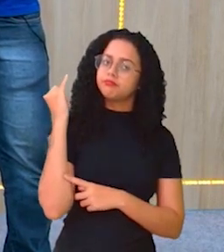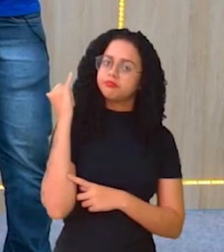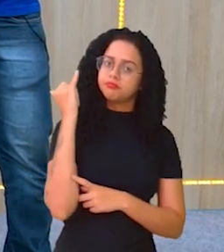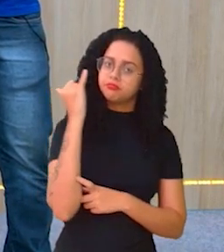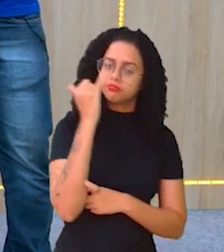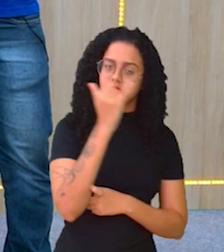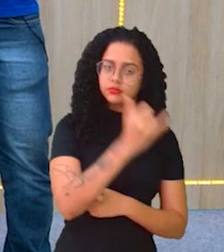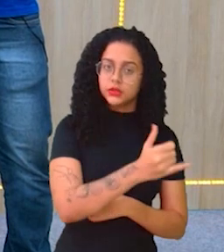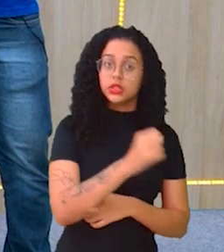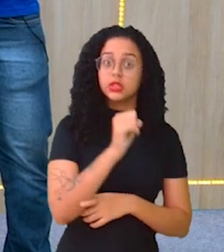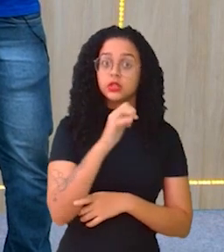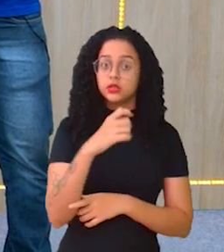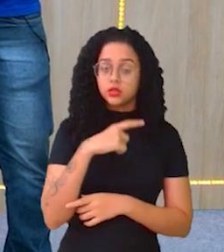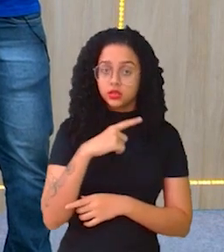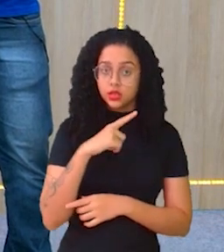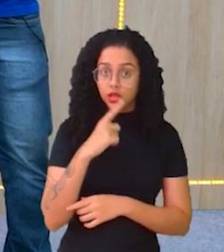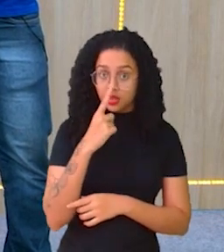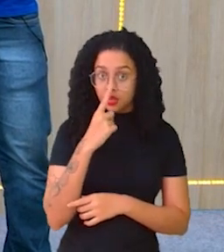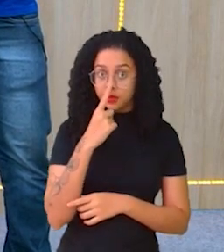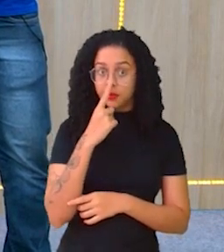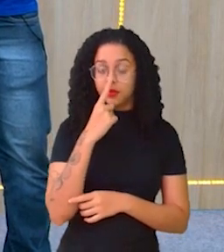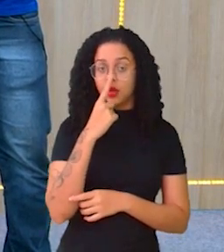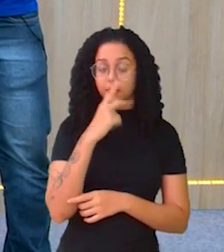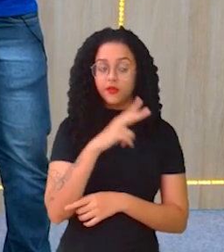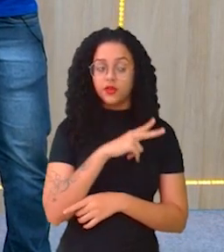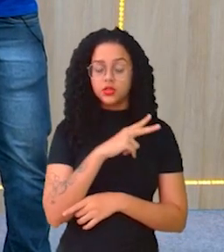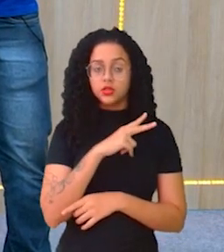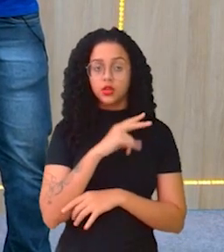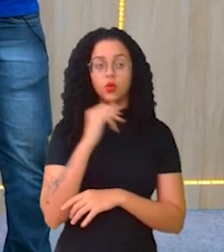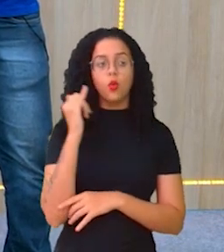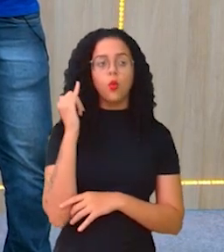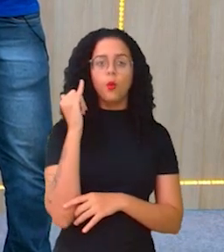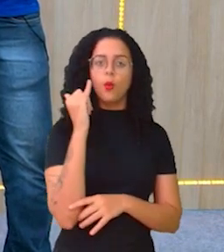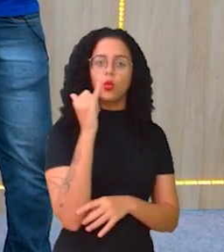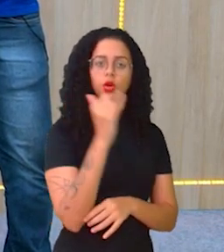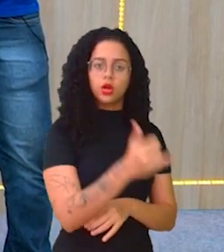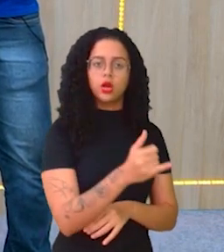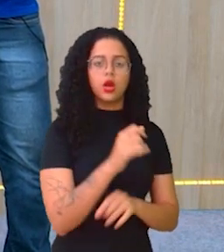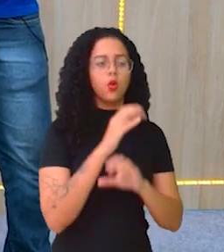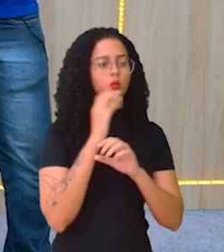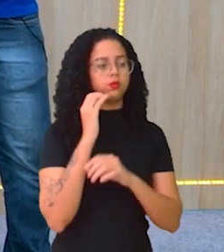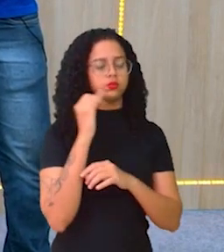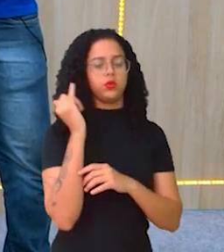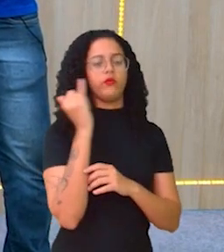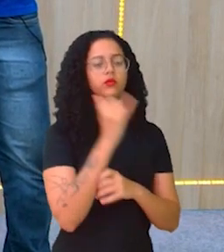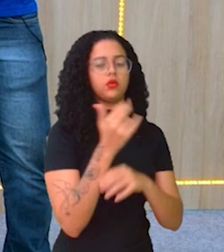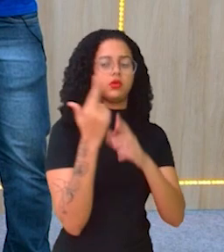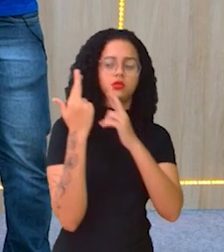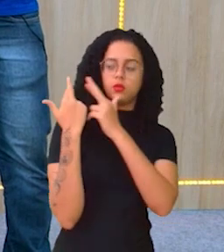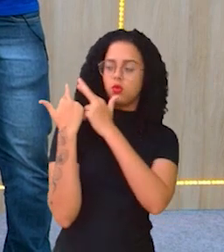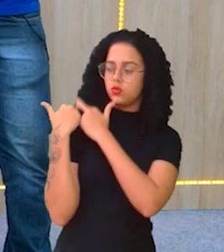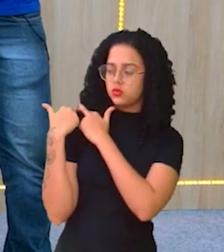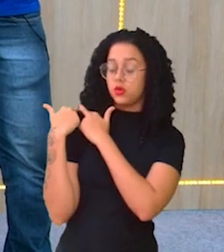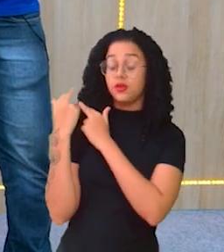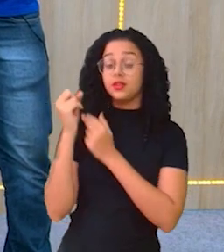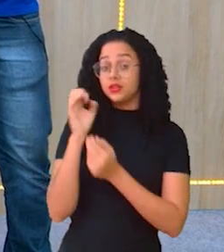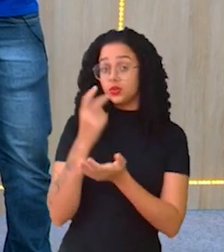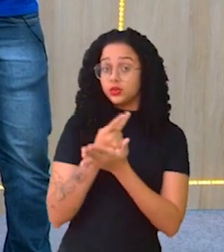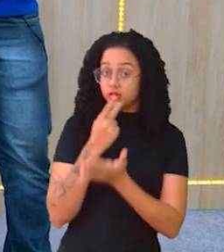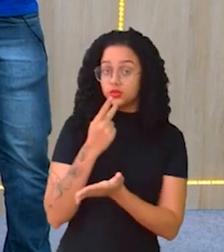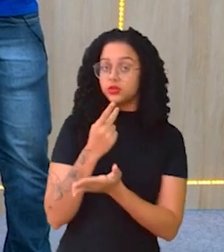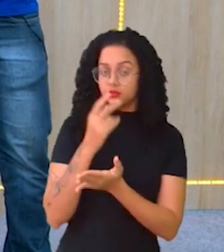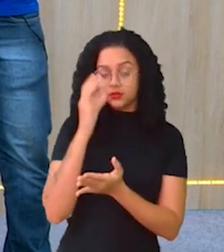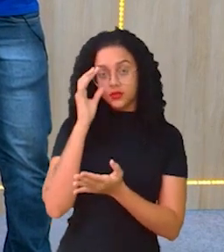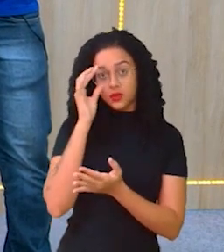intimidade, haja privacidade comunicado a tutor, a tutora, se for o caso, né? Porque,